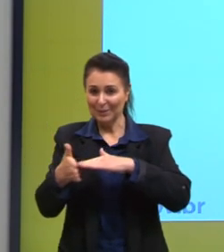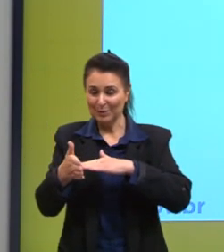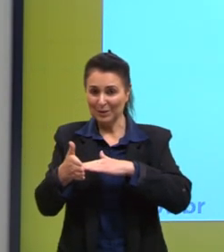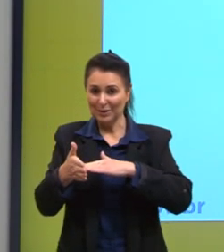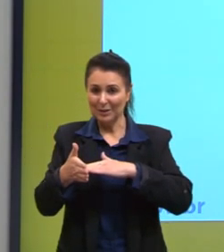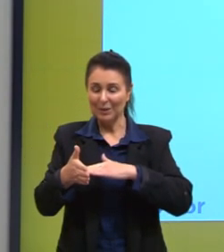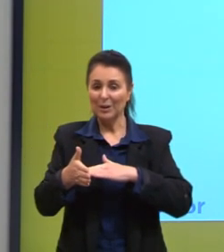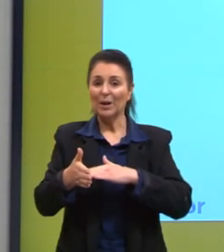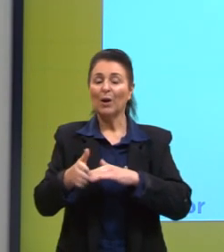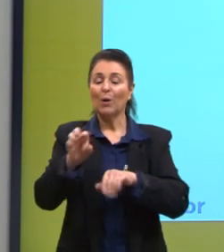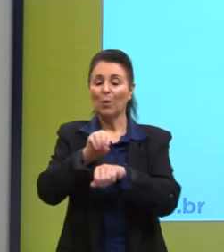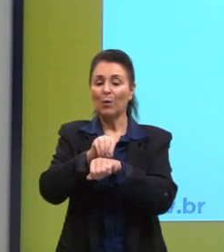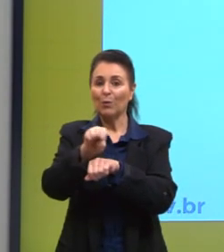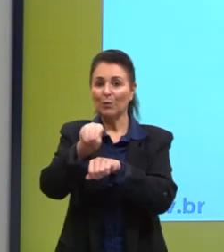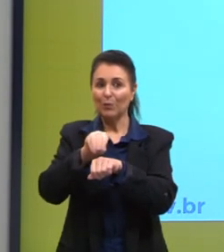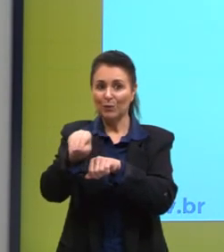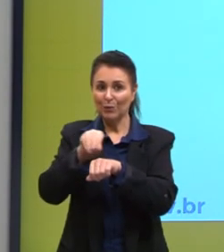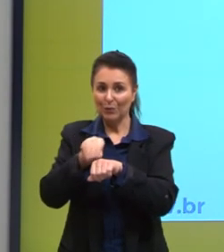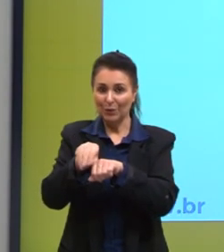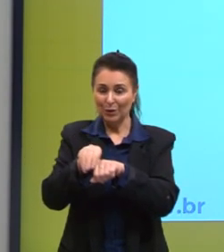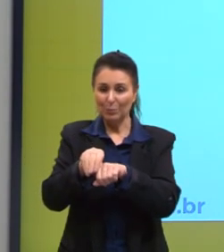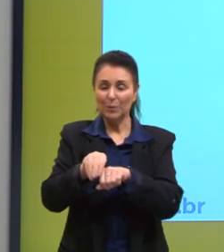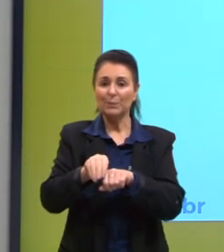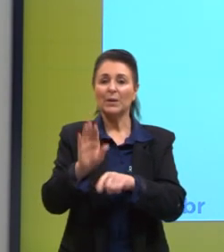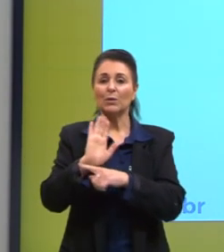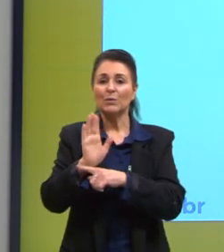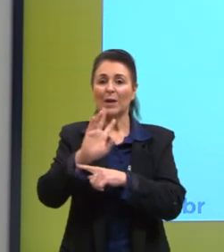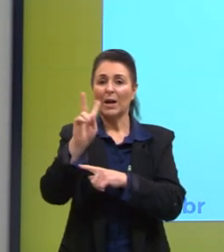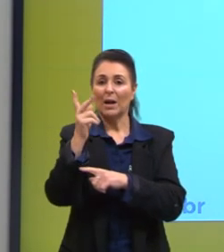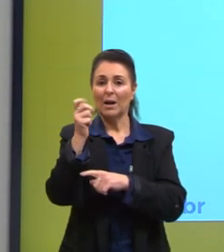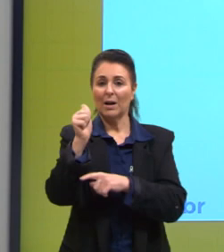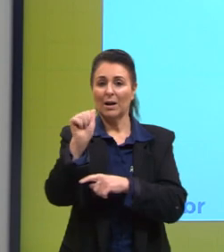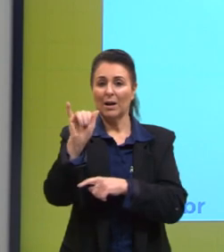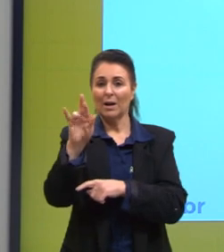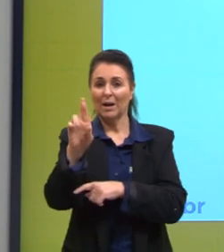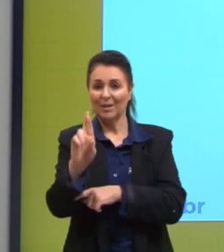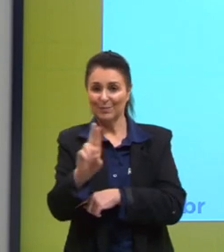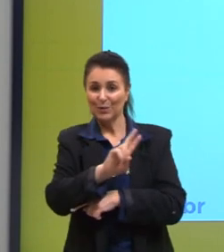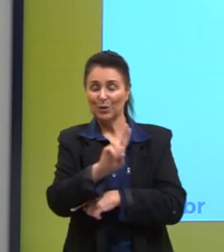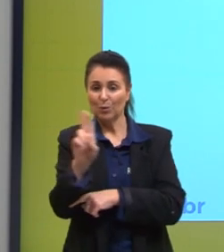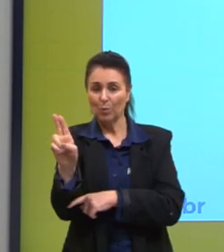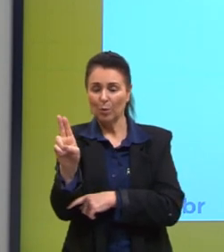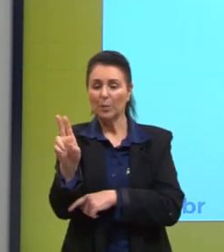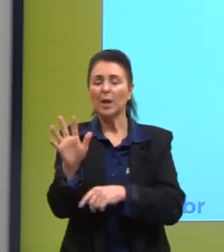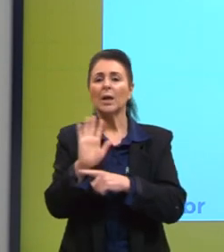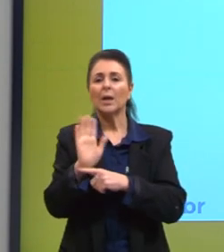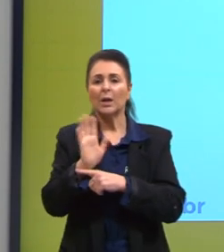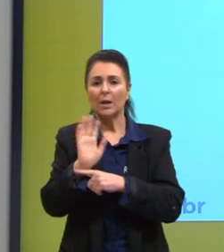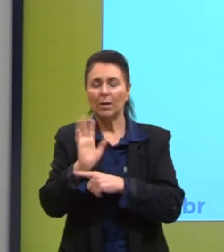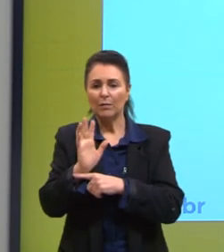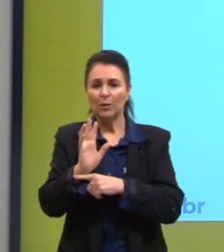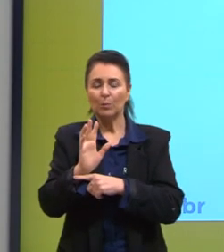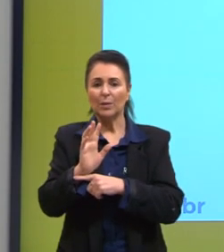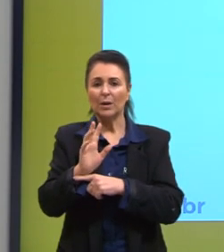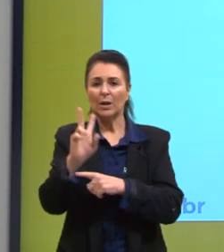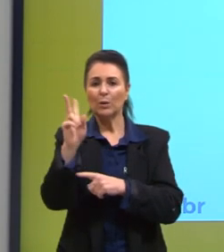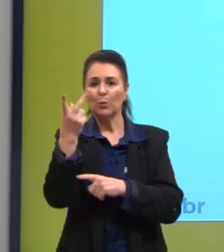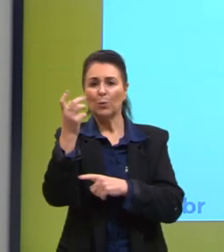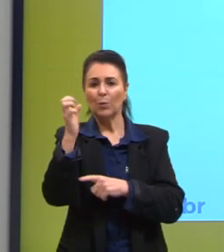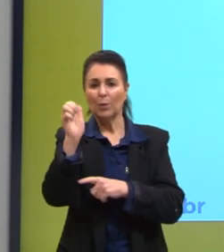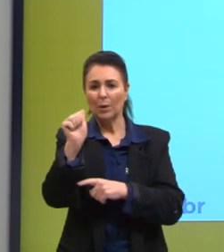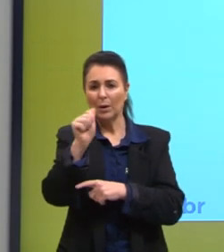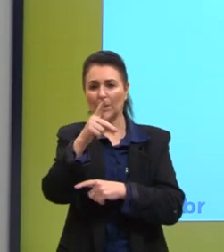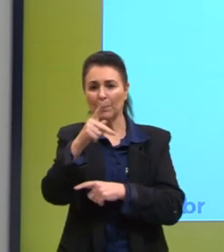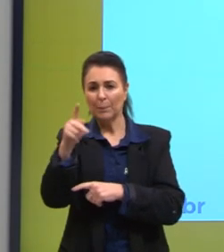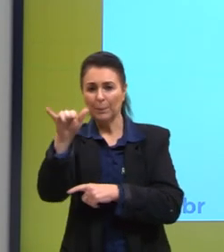deixo como sugestão de filme, um filme bem antigo, o filme Hair, que é um filme totalmente nessa linha hippie dos Estados Unidos,